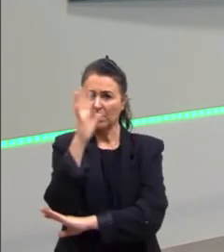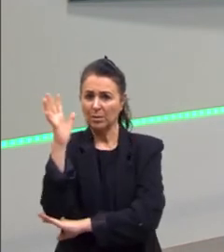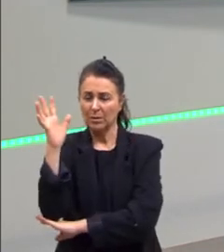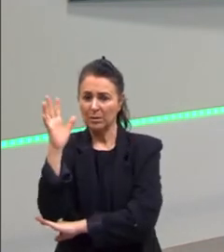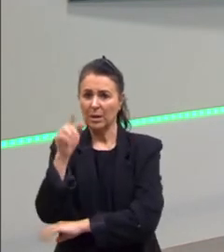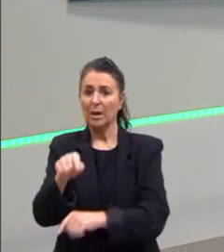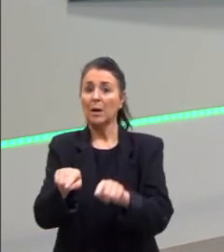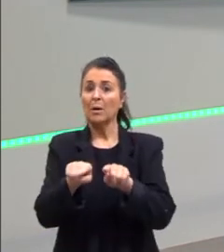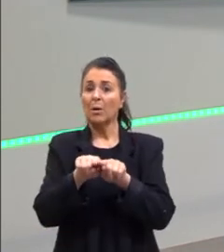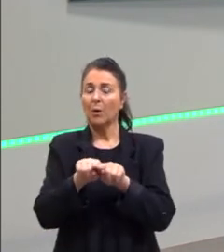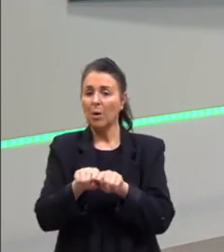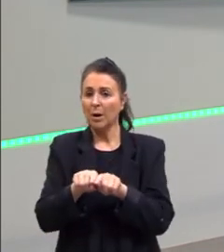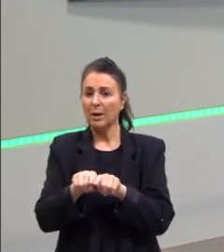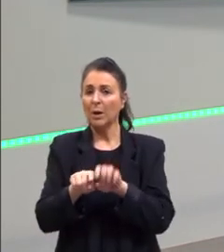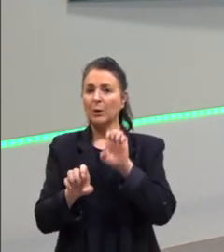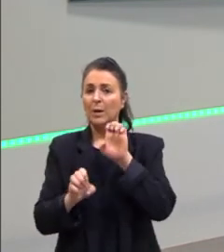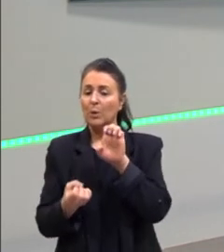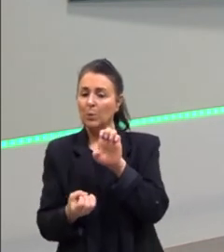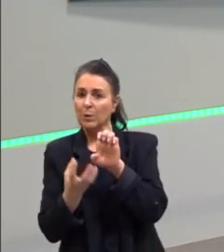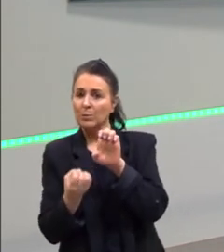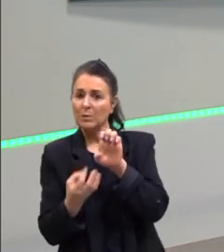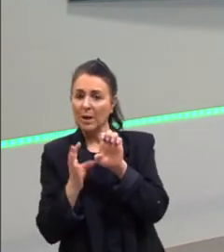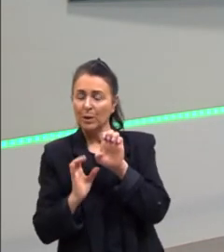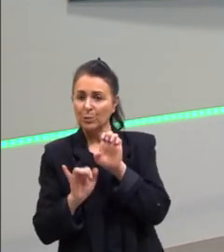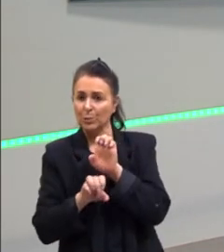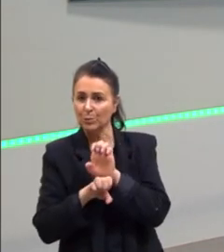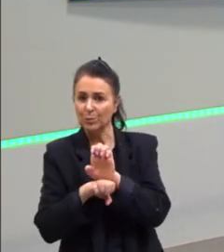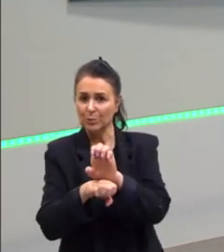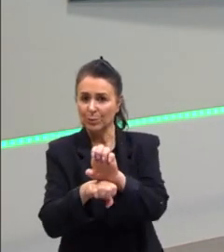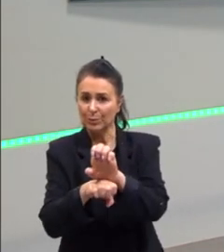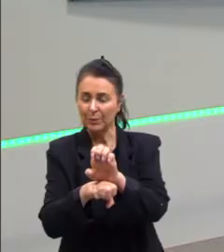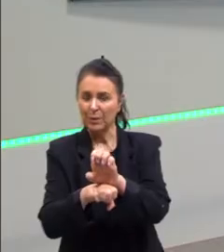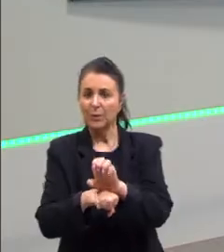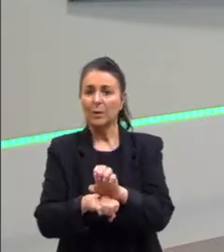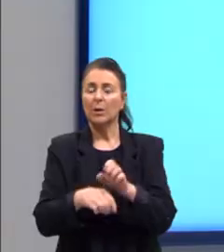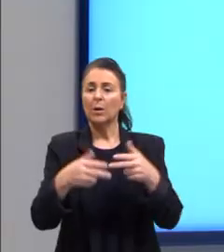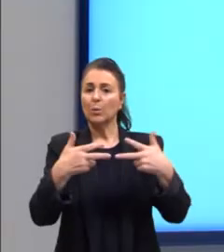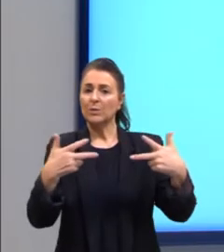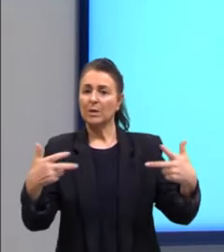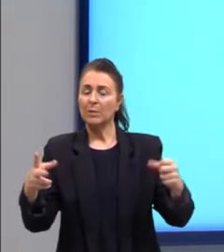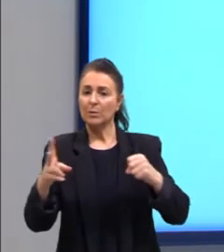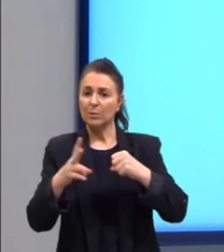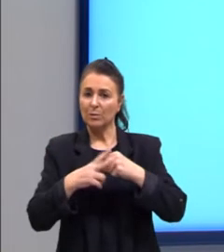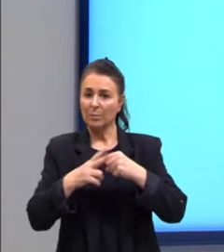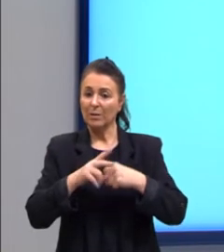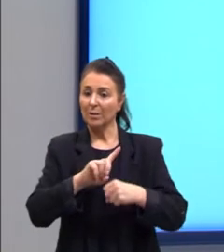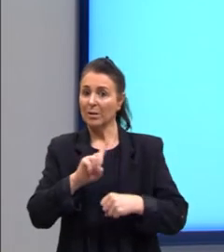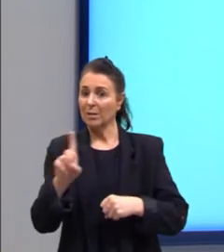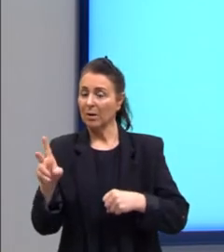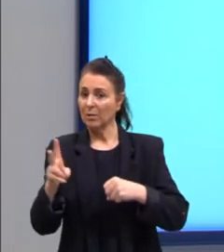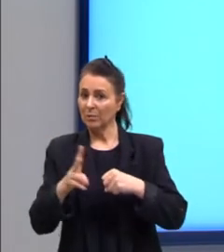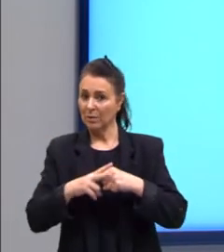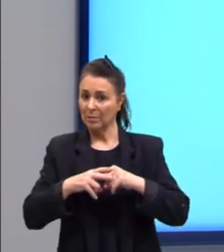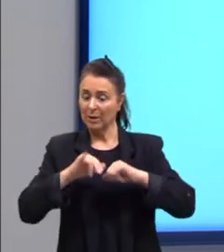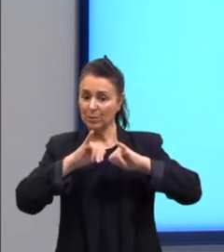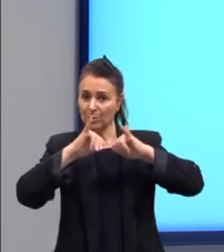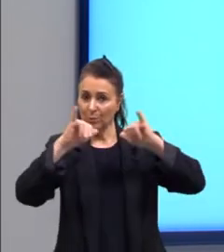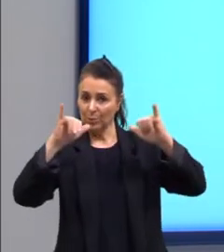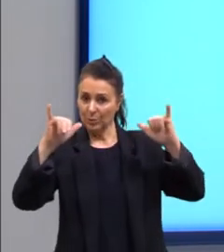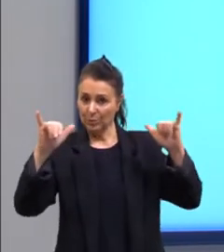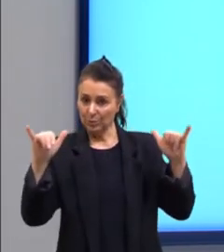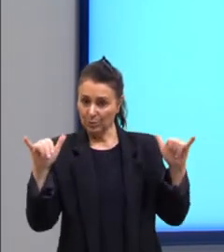pedindo relacionado a esse texto base? Considerando os elementos verbais e não verbais do anúncio publicitário,